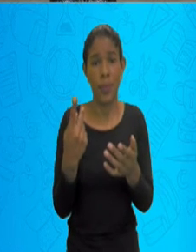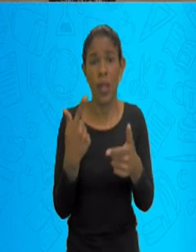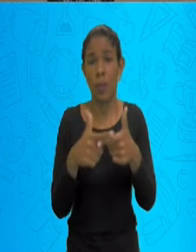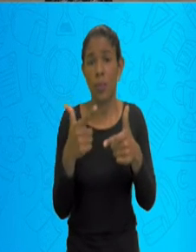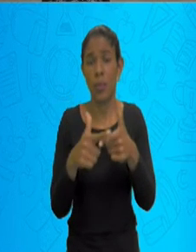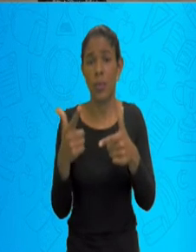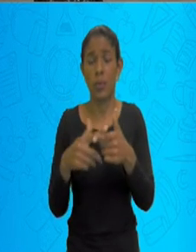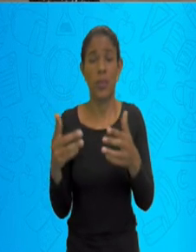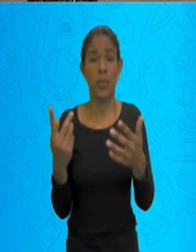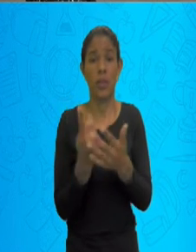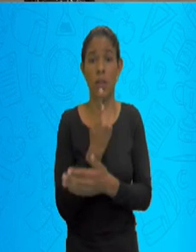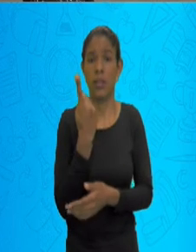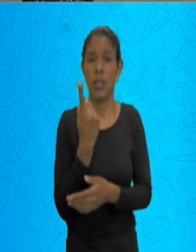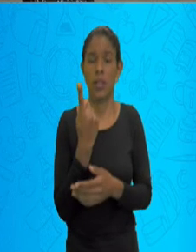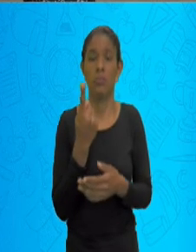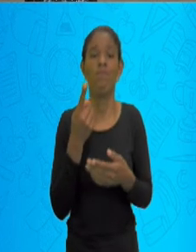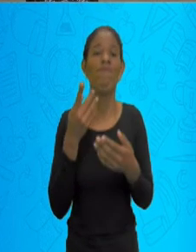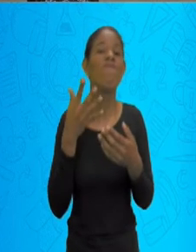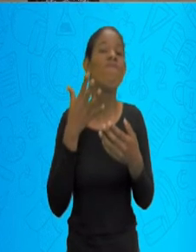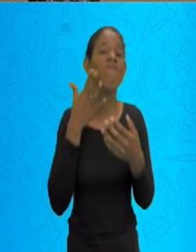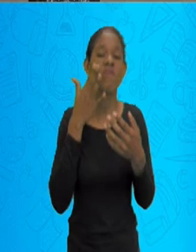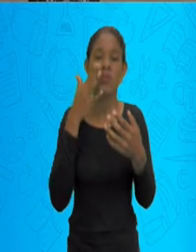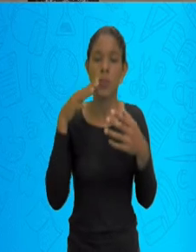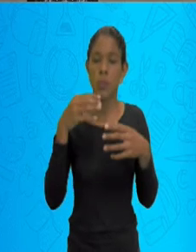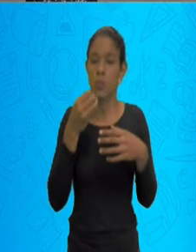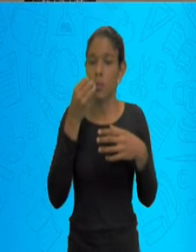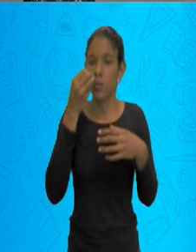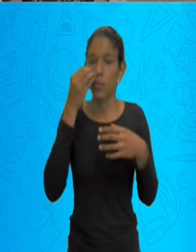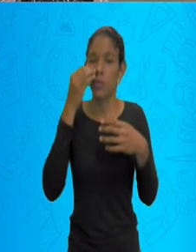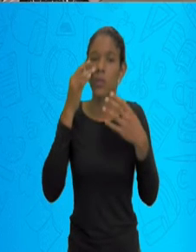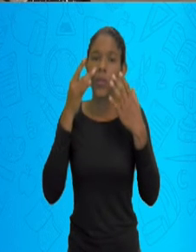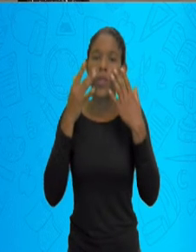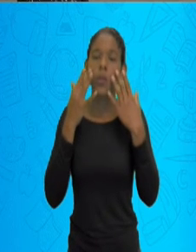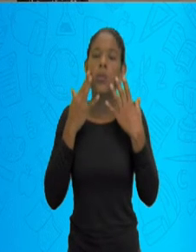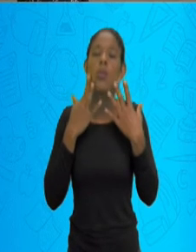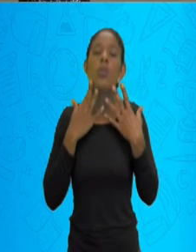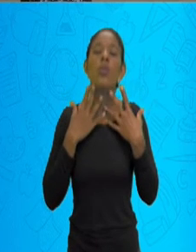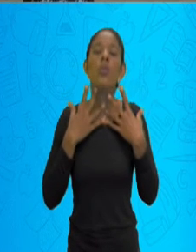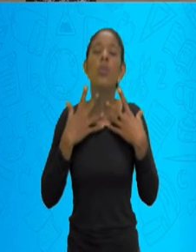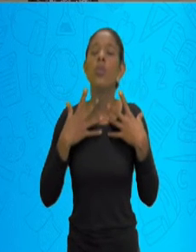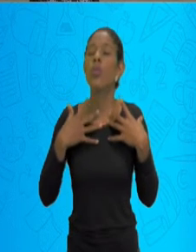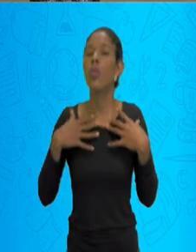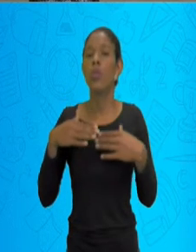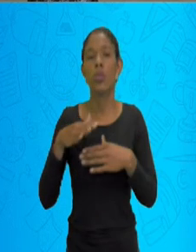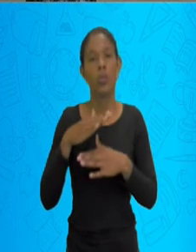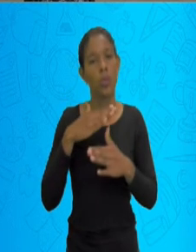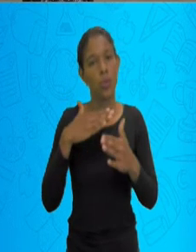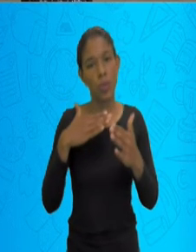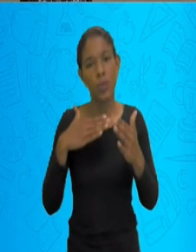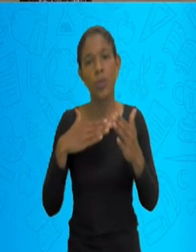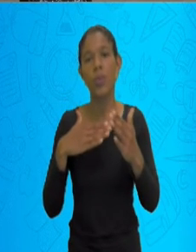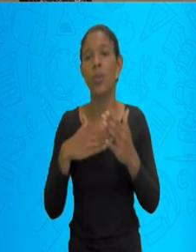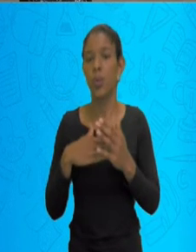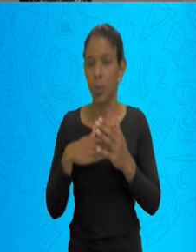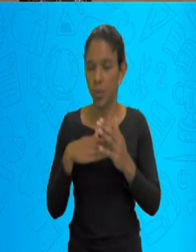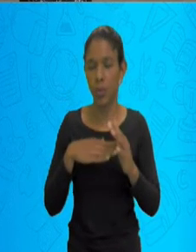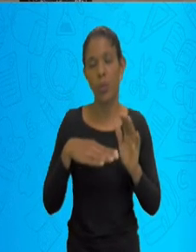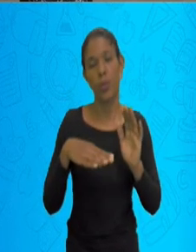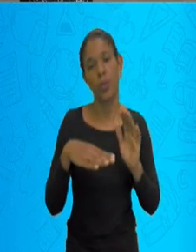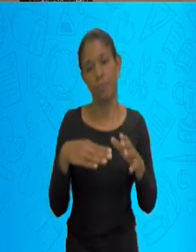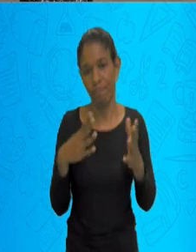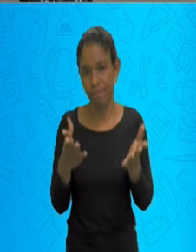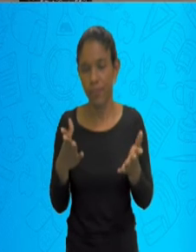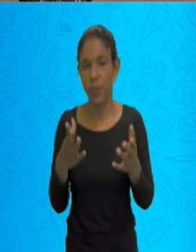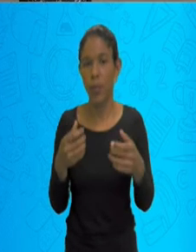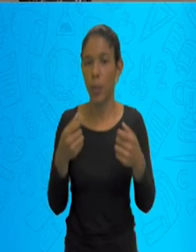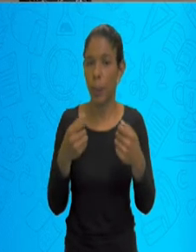essa região, a pleura, tudo isso, ela pode ser estímulo para que haja essa devolutiva dos reflexos